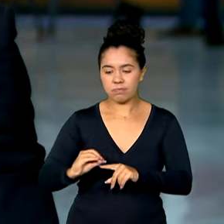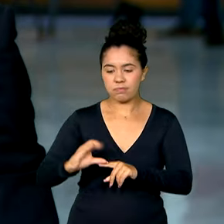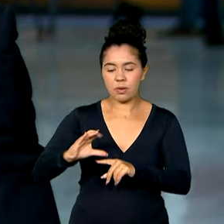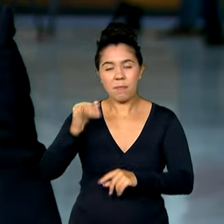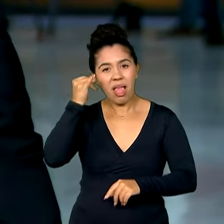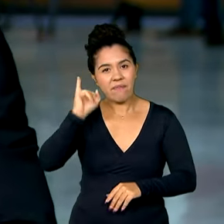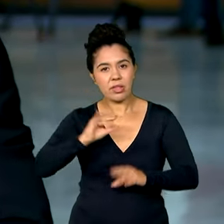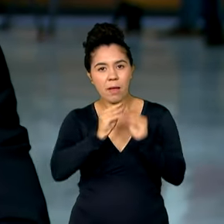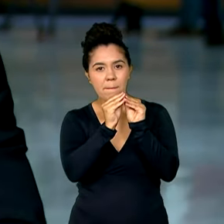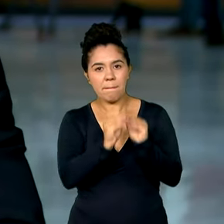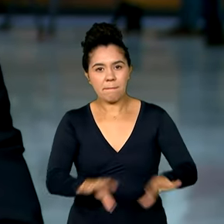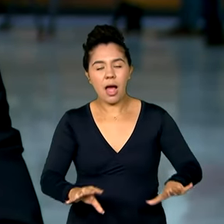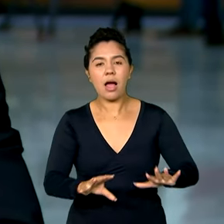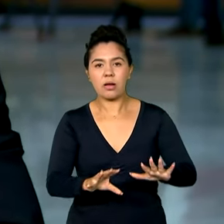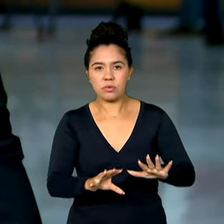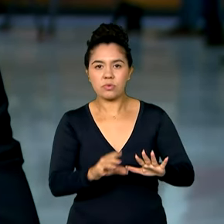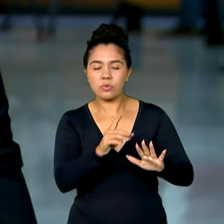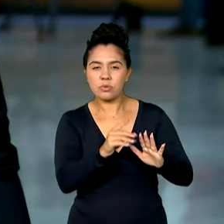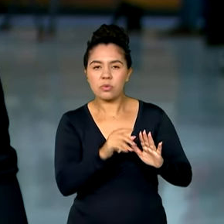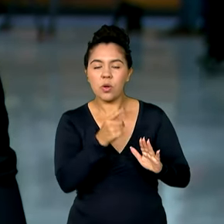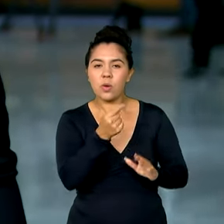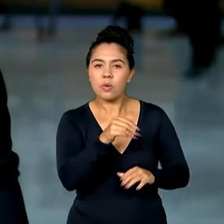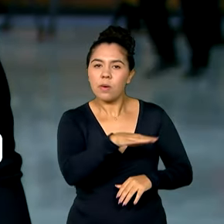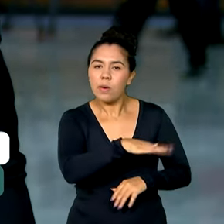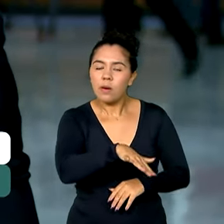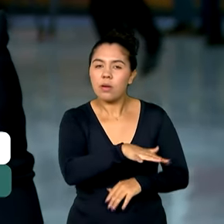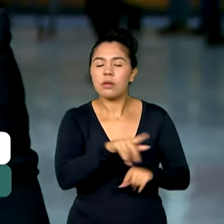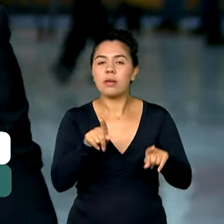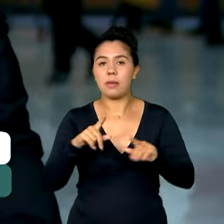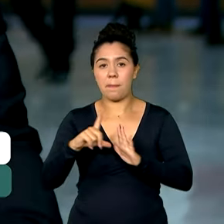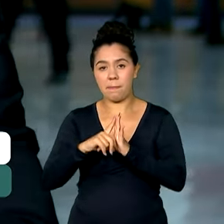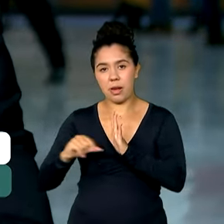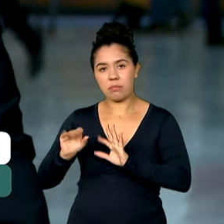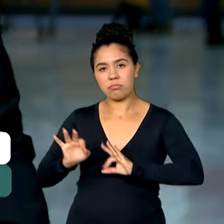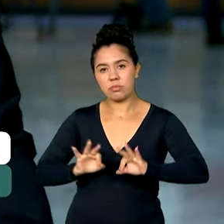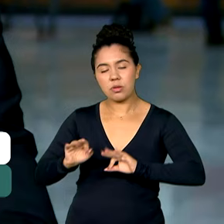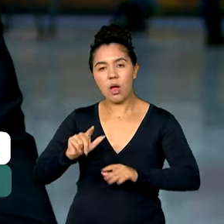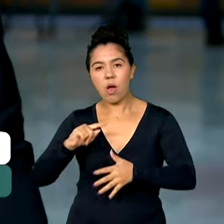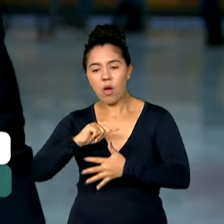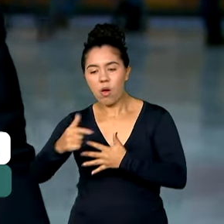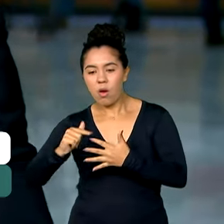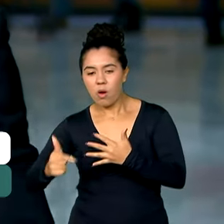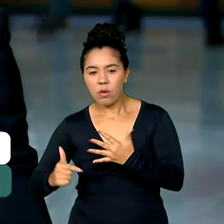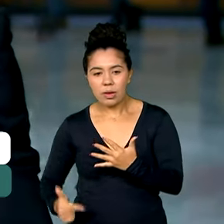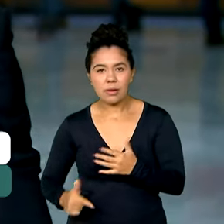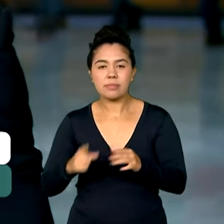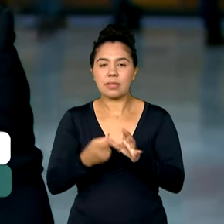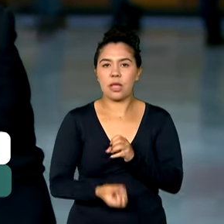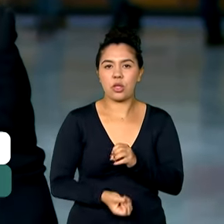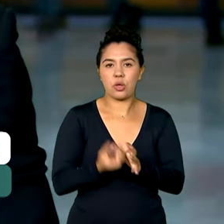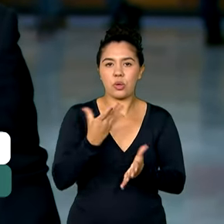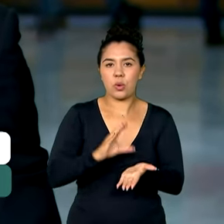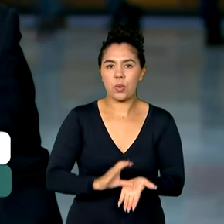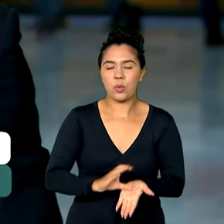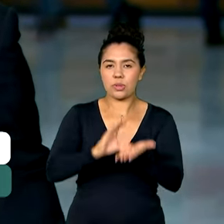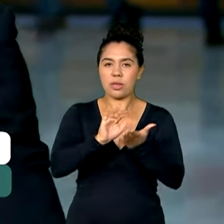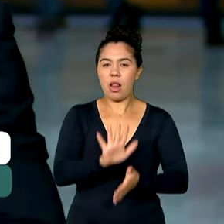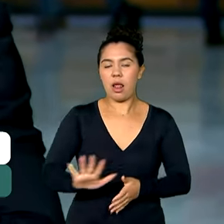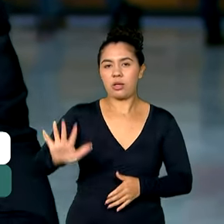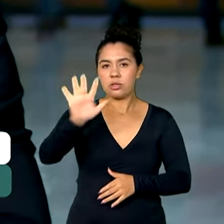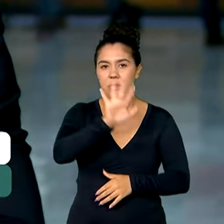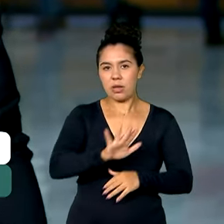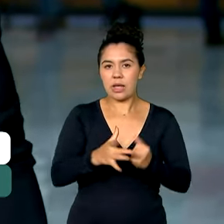fiscal. O Planalto também prepara outras medidas, como a criação do Conselho Nacional de Segurança Climática,